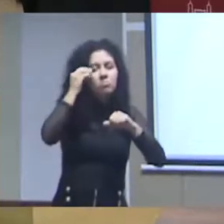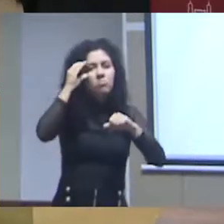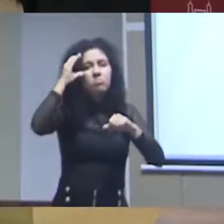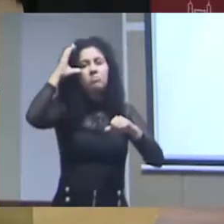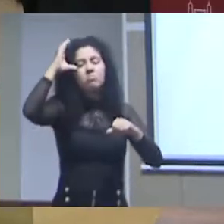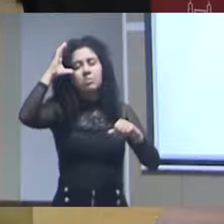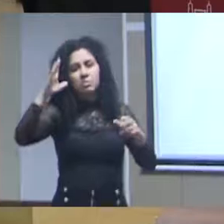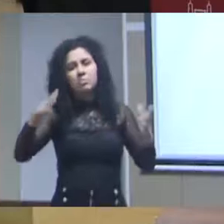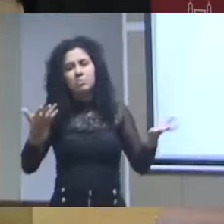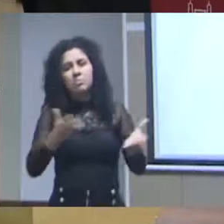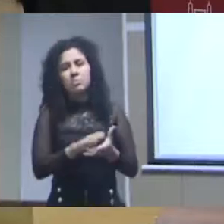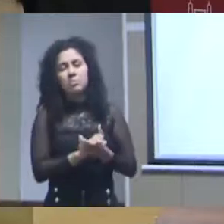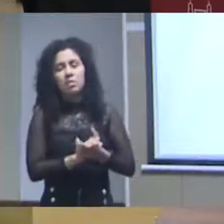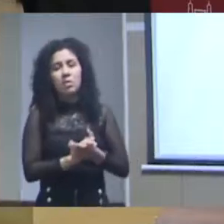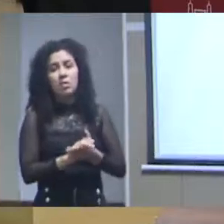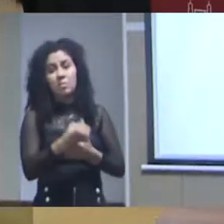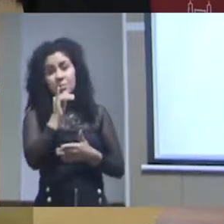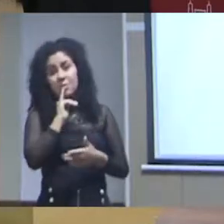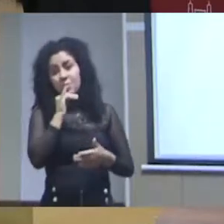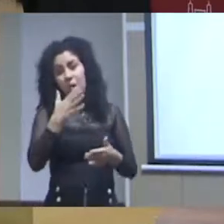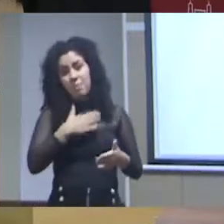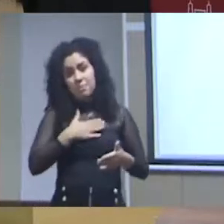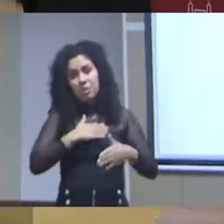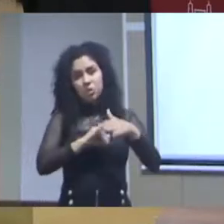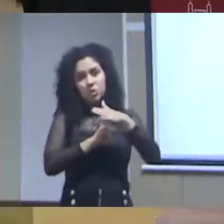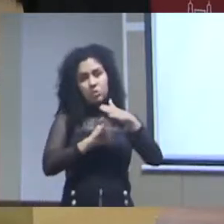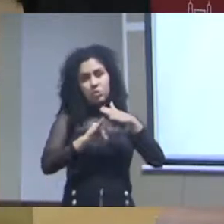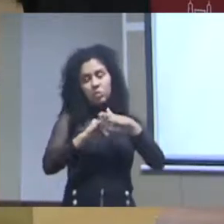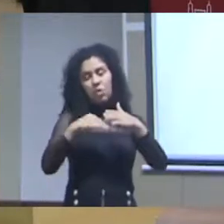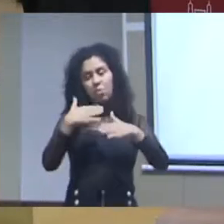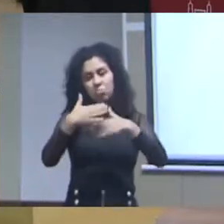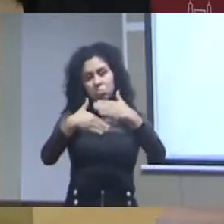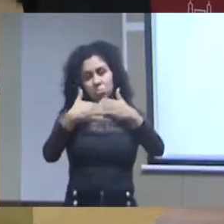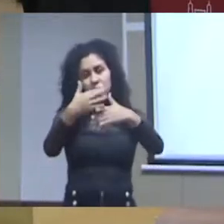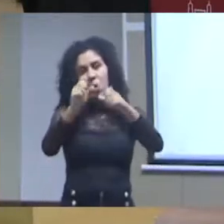respondendo a provocação e a pergunta eu